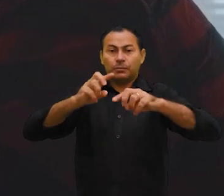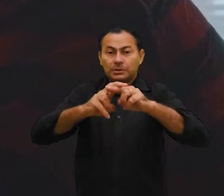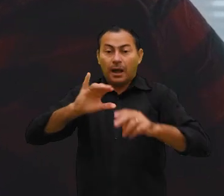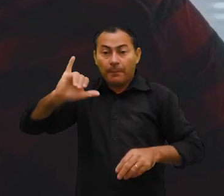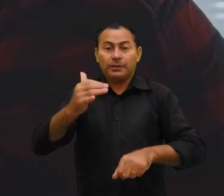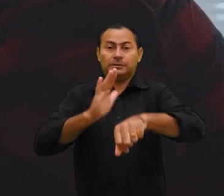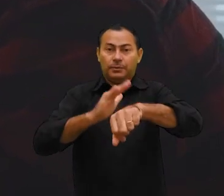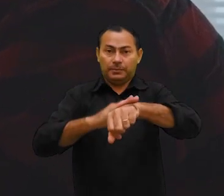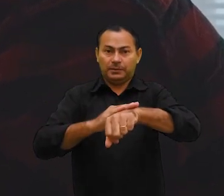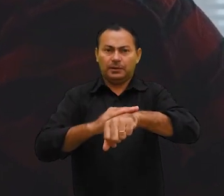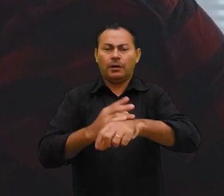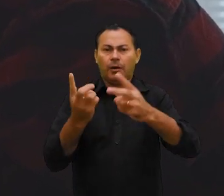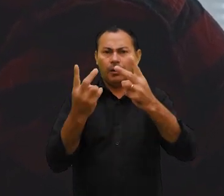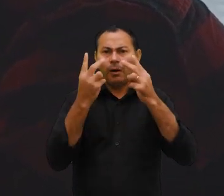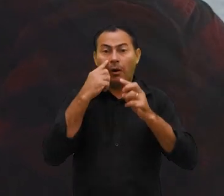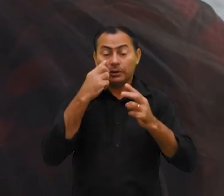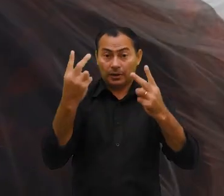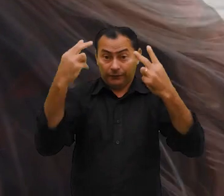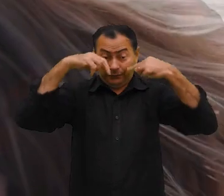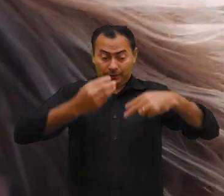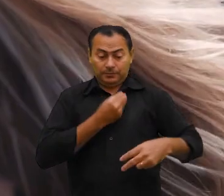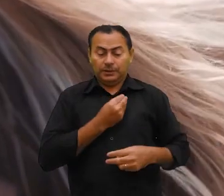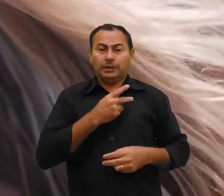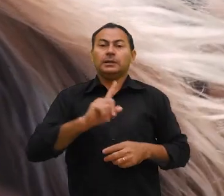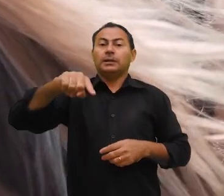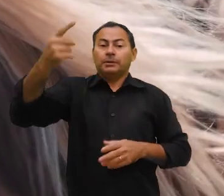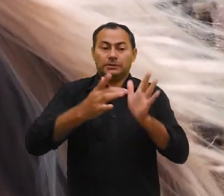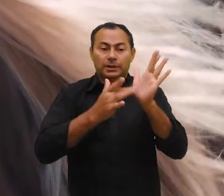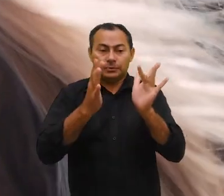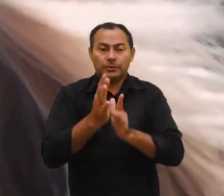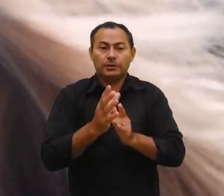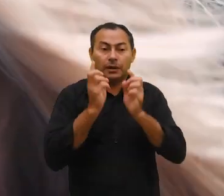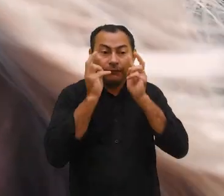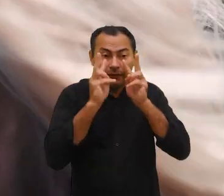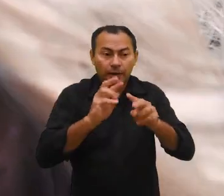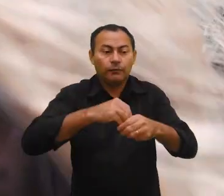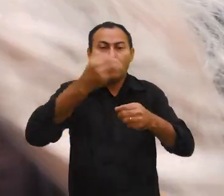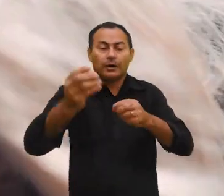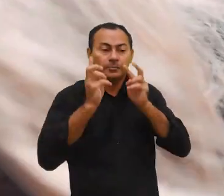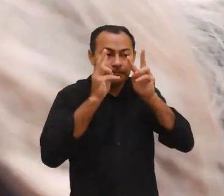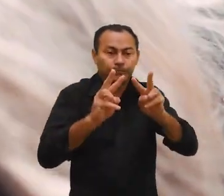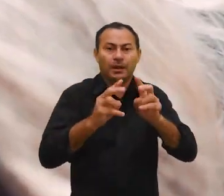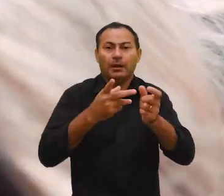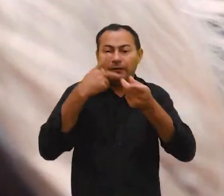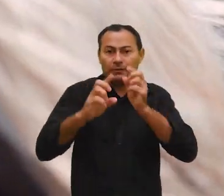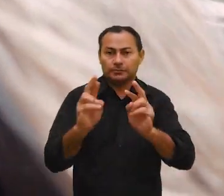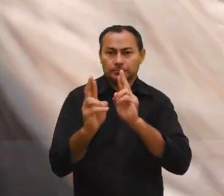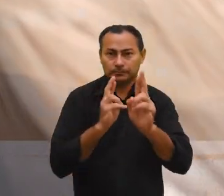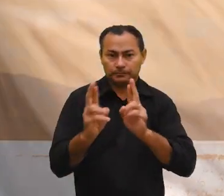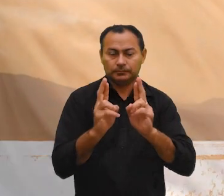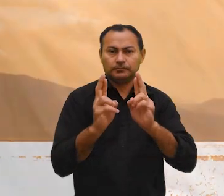Aproveite esse momento. Olhe para dentro. Depois, Jesus mostrou como olhar ao redor, falando sobre os